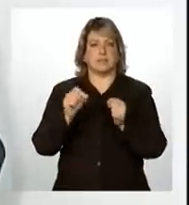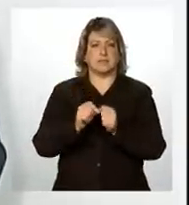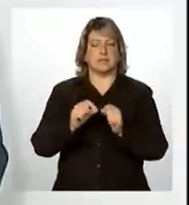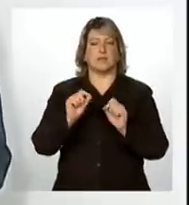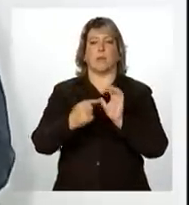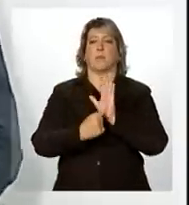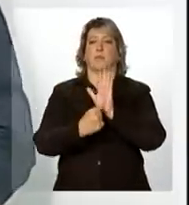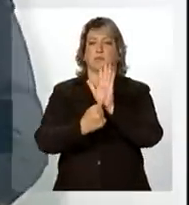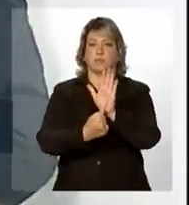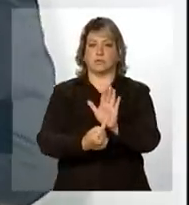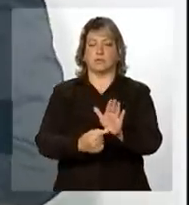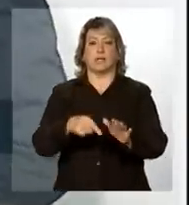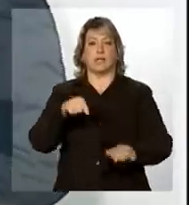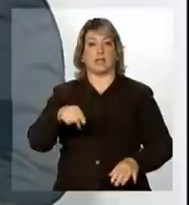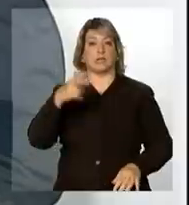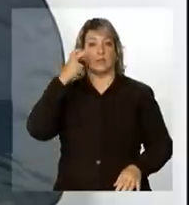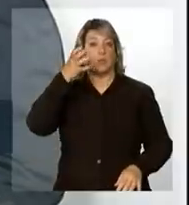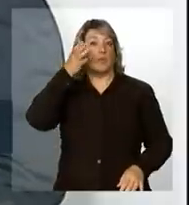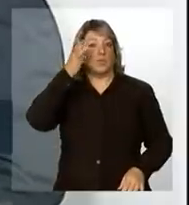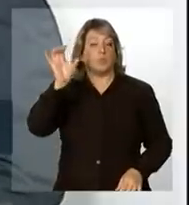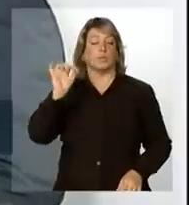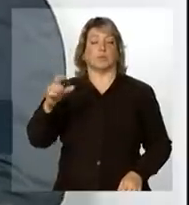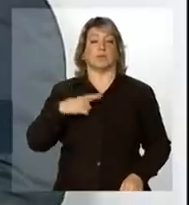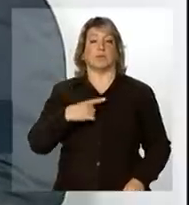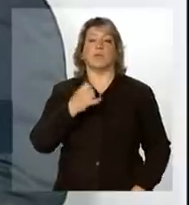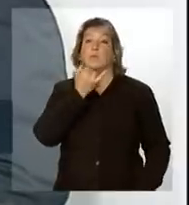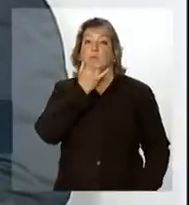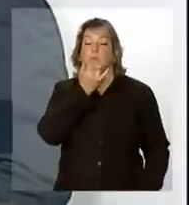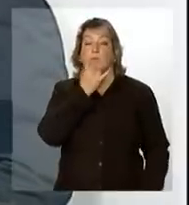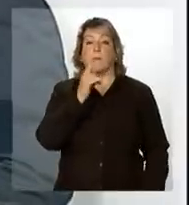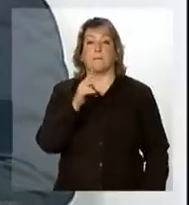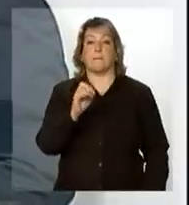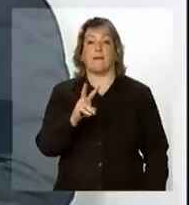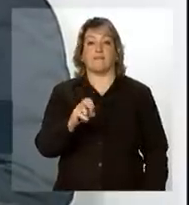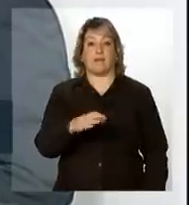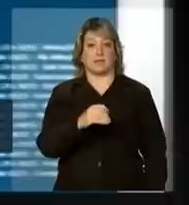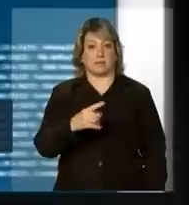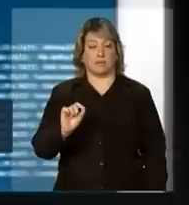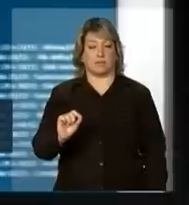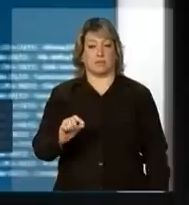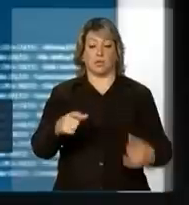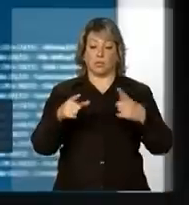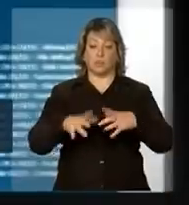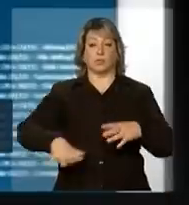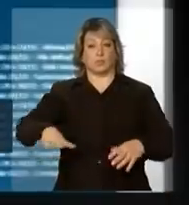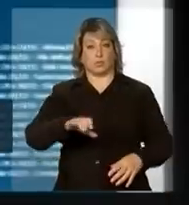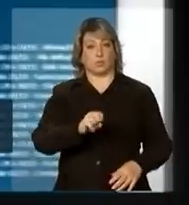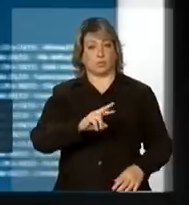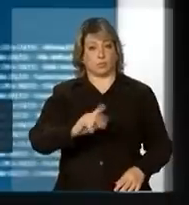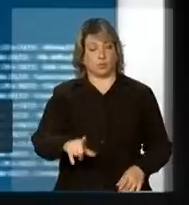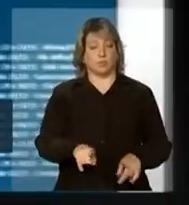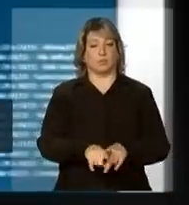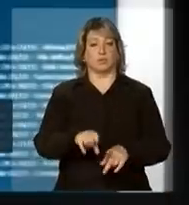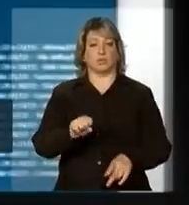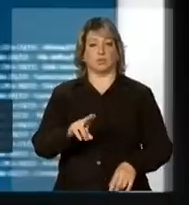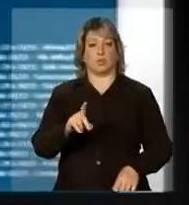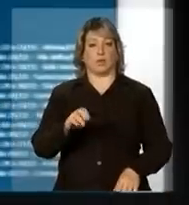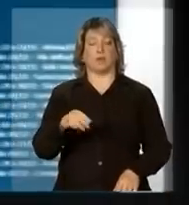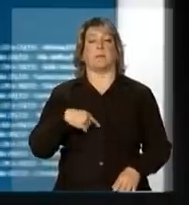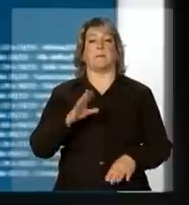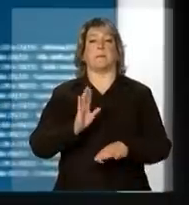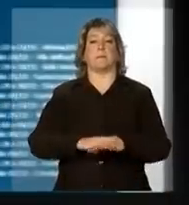vendendo essa cultura de prevenção. No caso da região sul e sudeste, mais de 2 mil pessoas